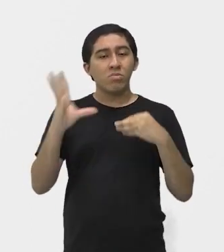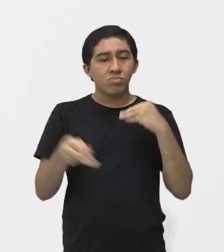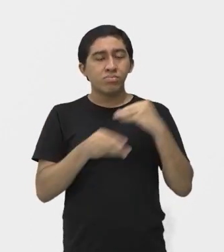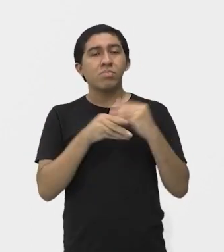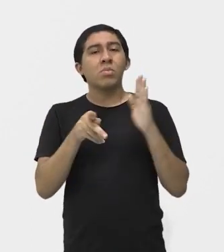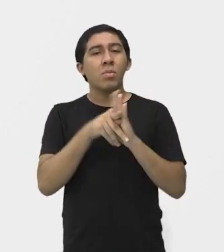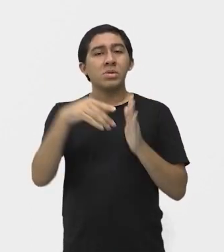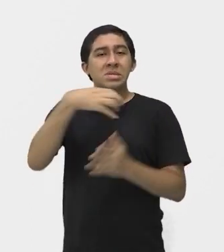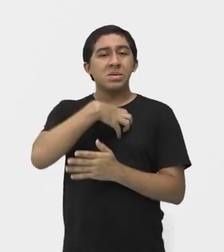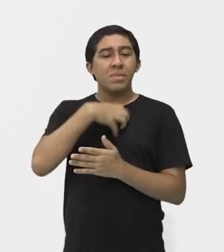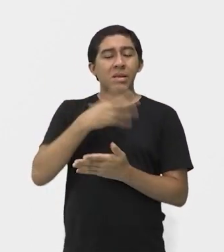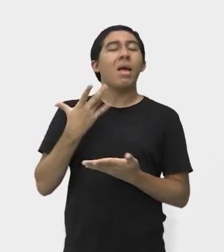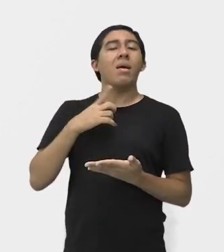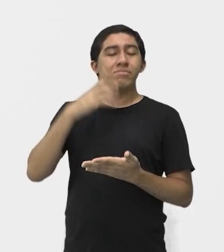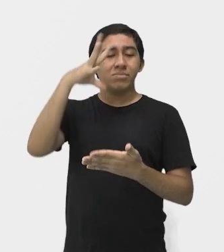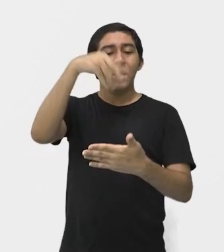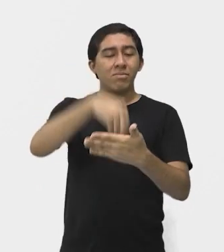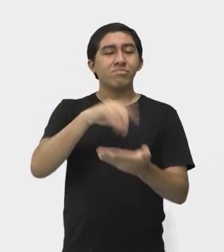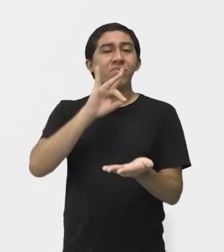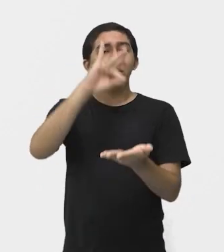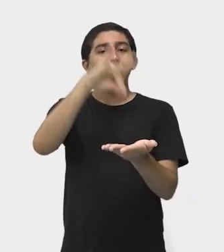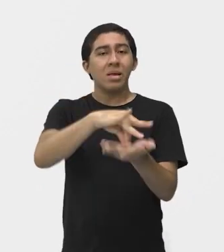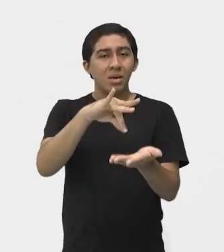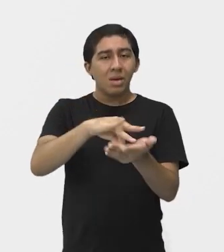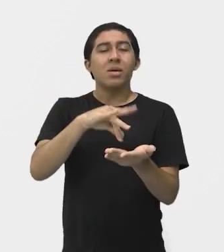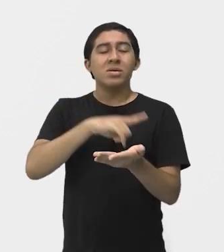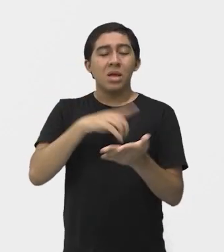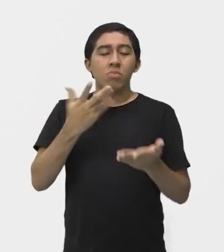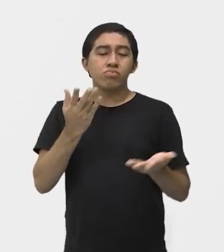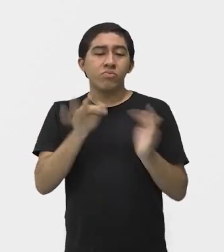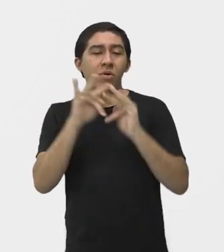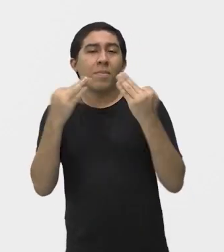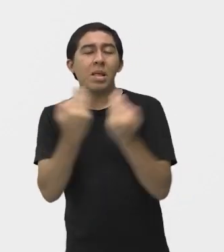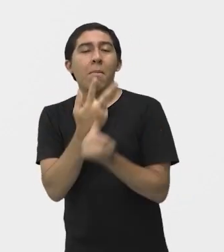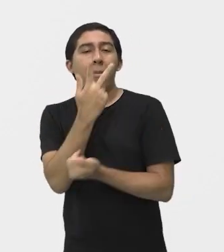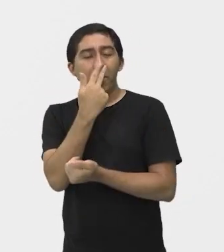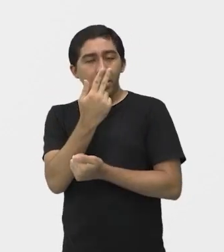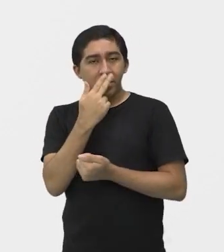sentimento de pertencimento, de família, ou seja, aquele...